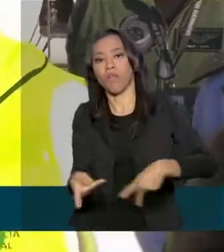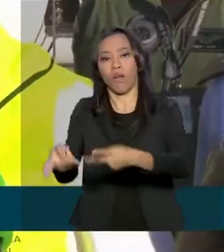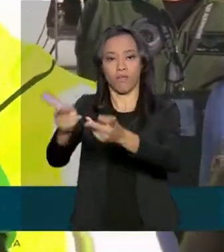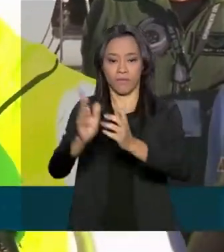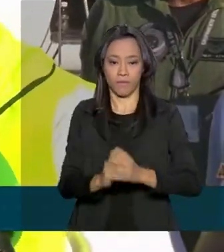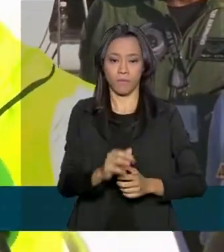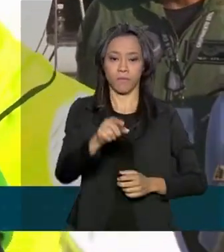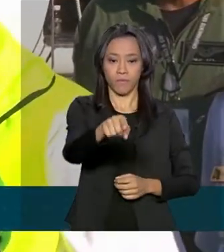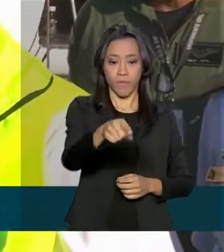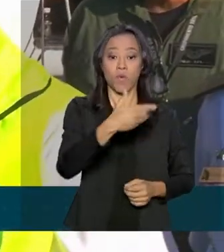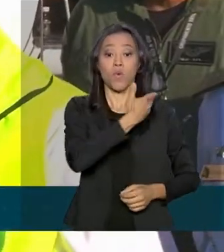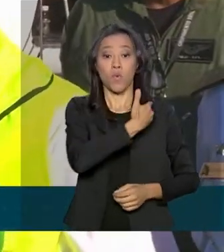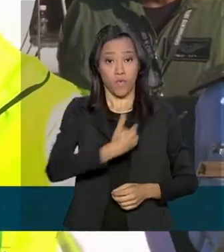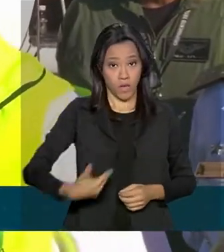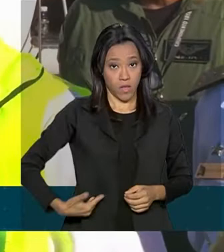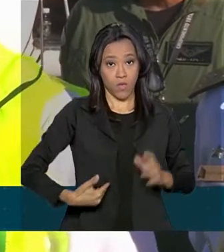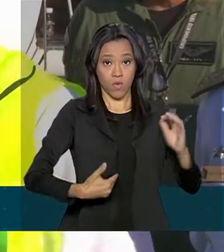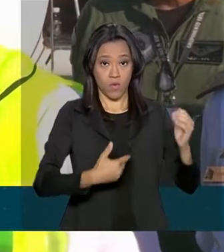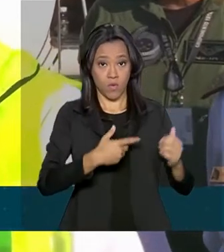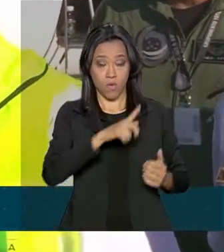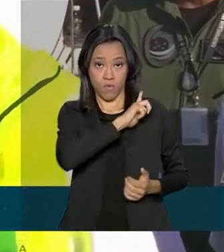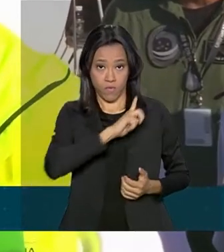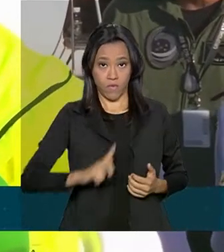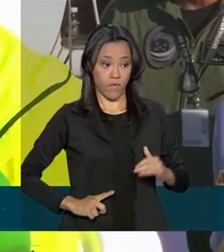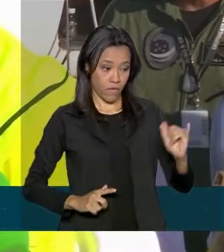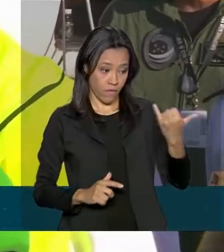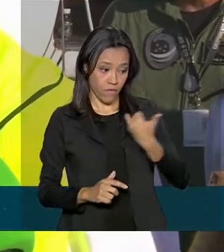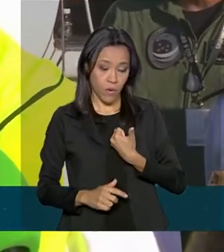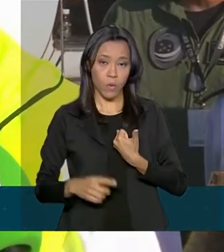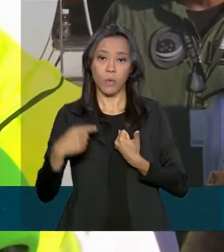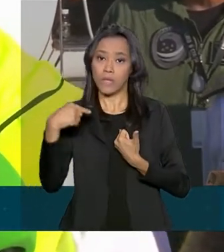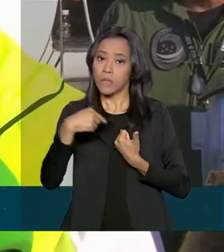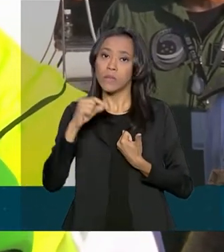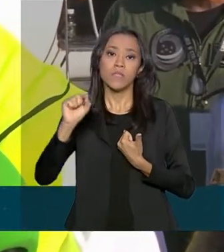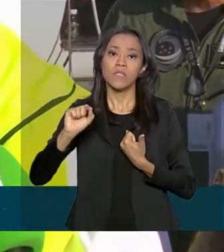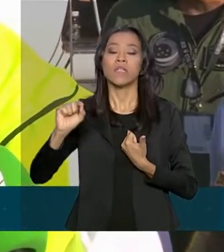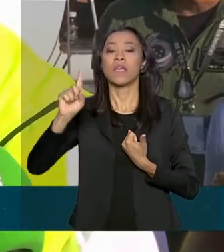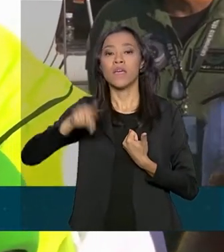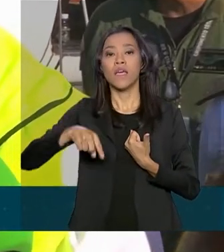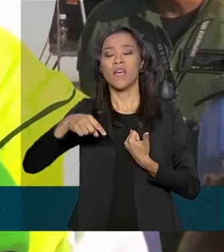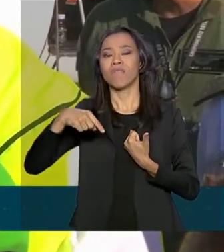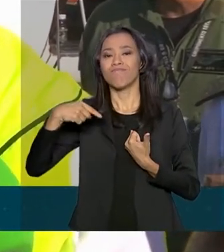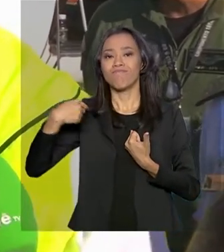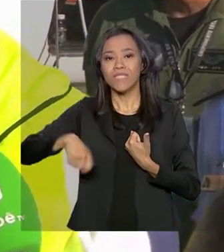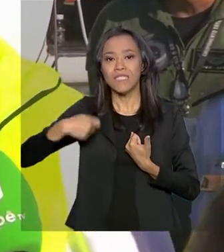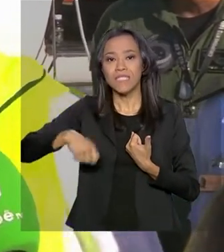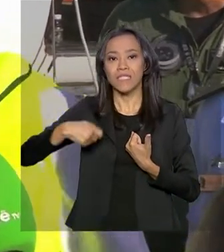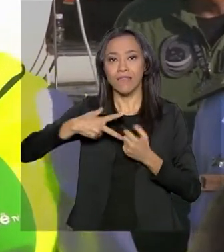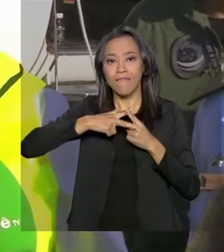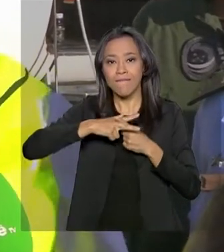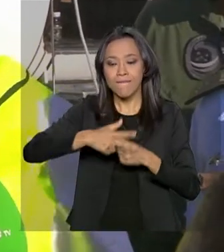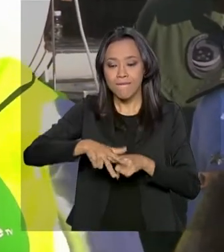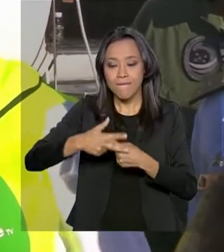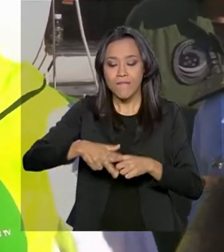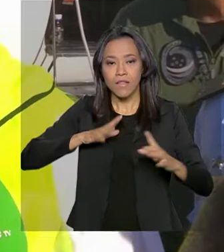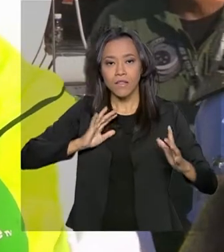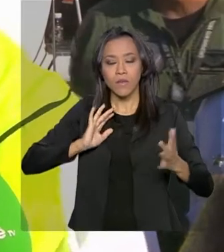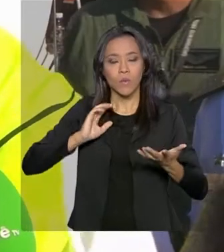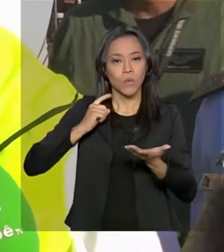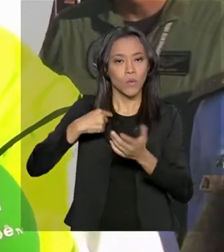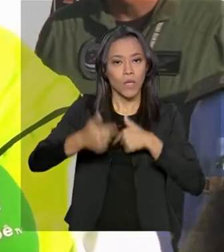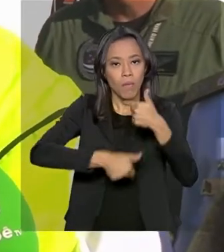comunicou assim que nós chegamos. Mais uma vez, é um assunto de total alinhamento do governo federal com o governo do estado